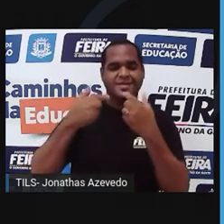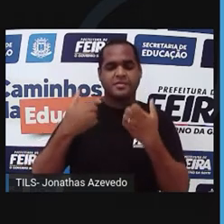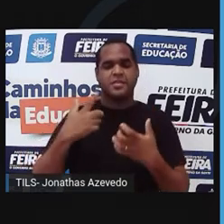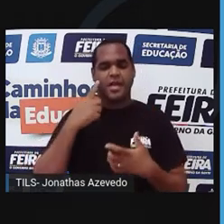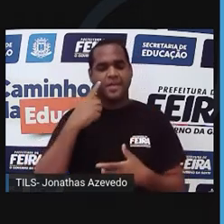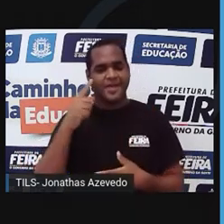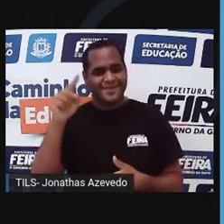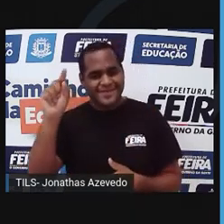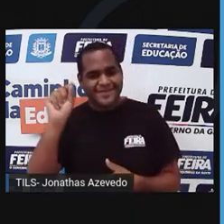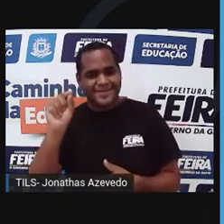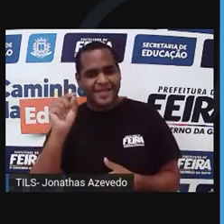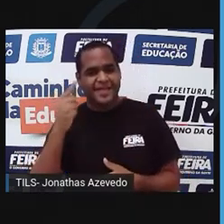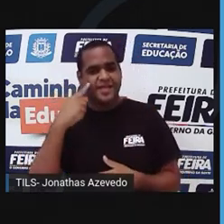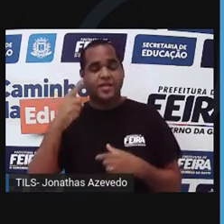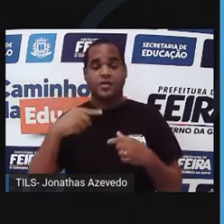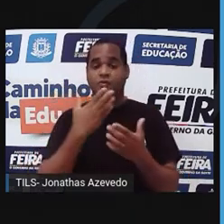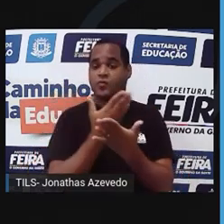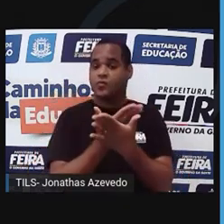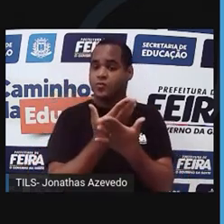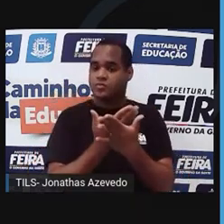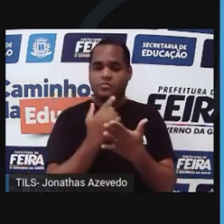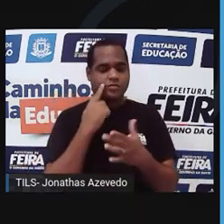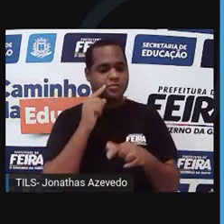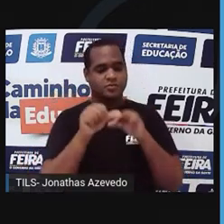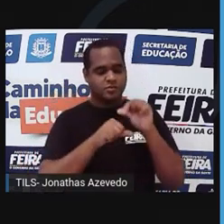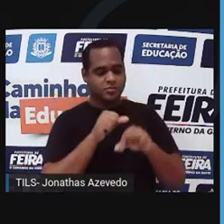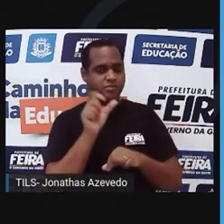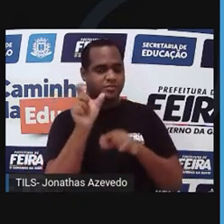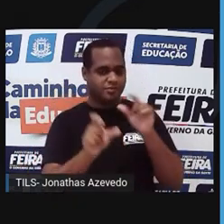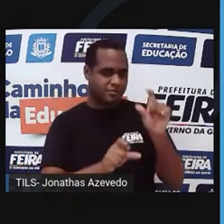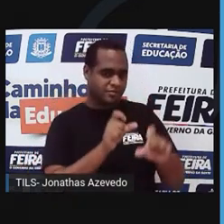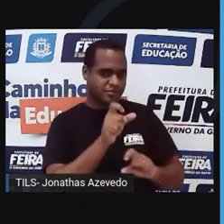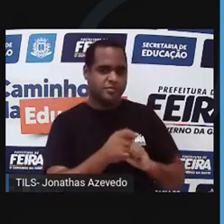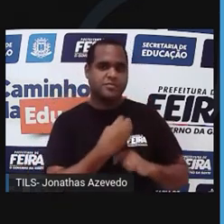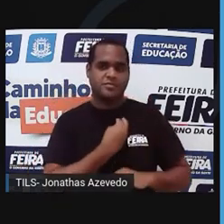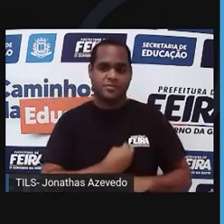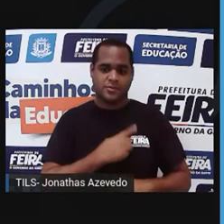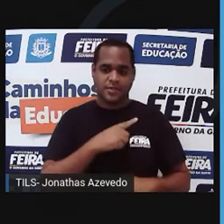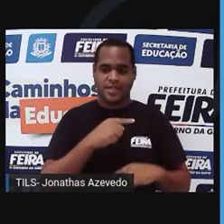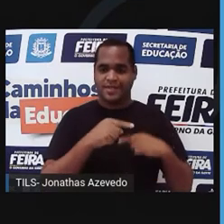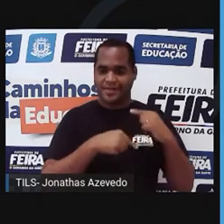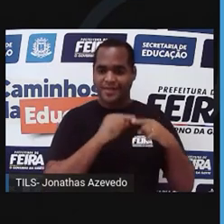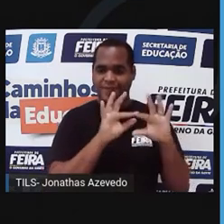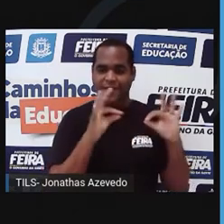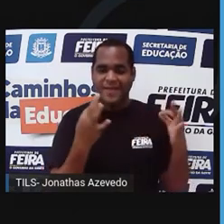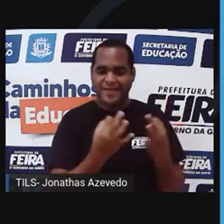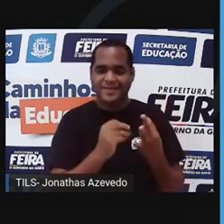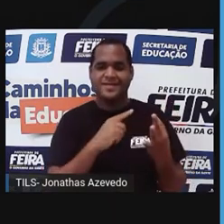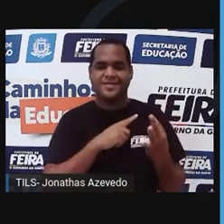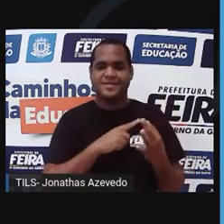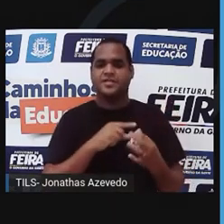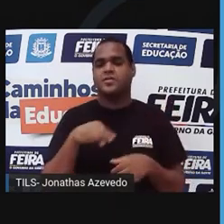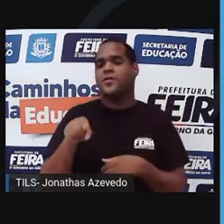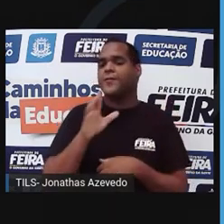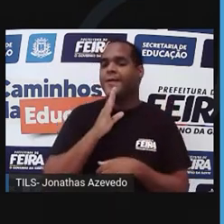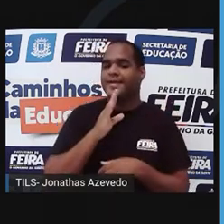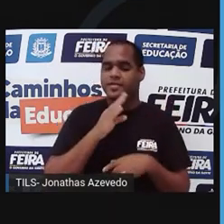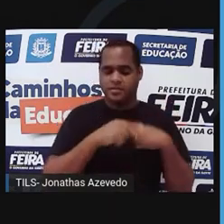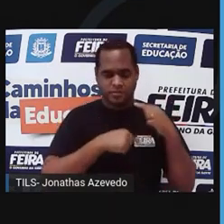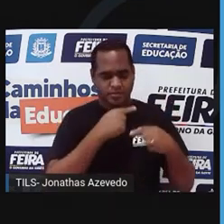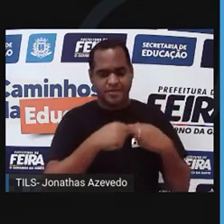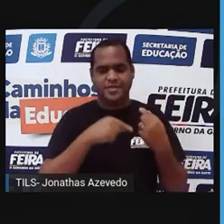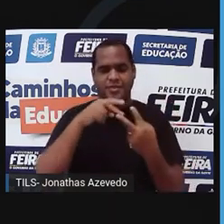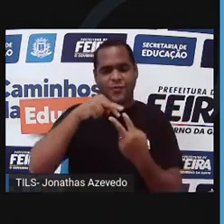biologia que estuda a transmissão das características entre os seres, a hereditariedade, a partir do conhecimento de genes, de